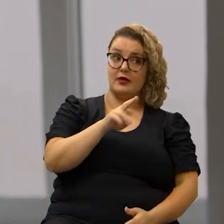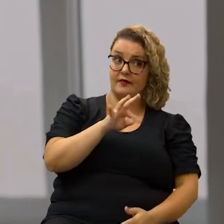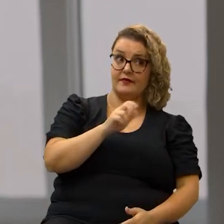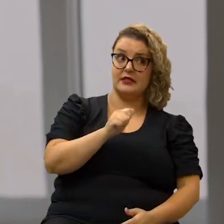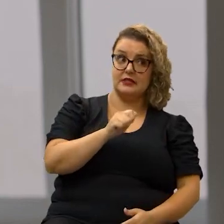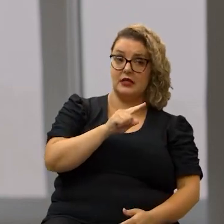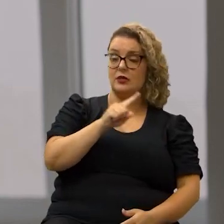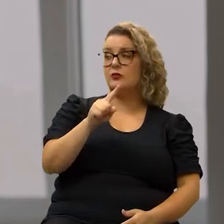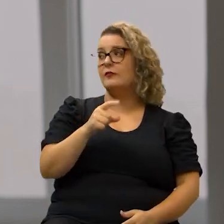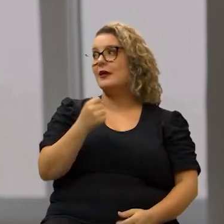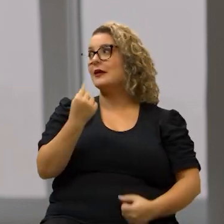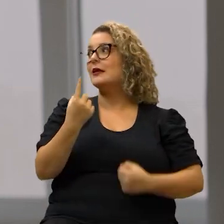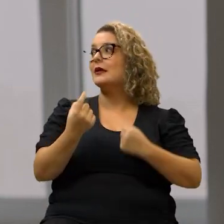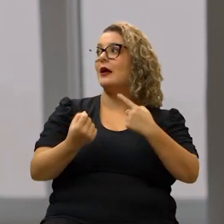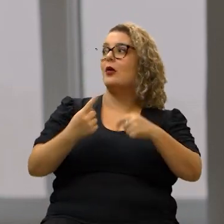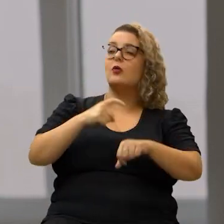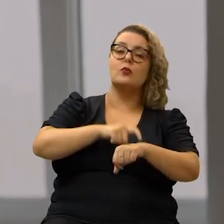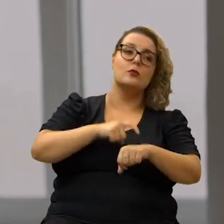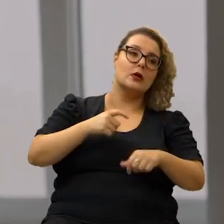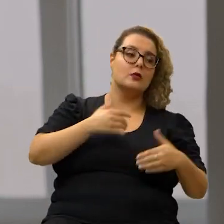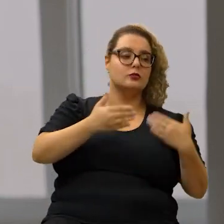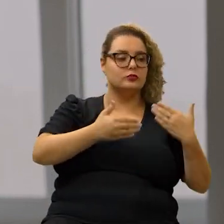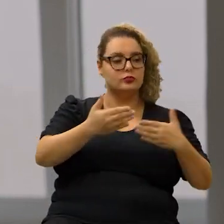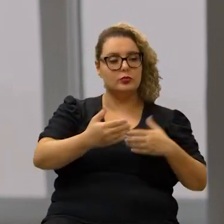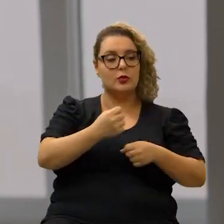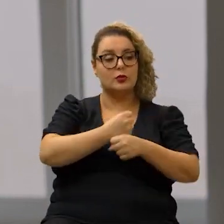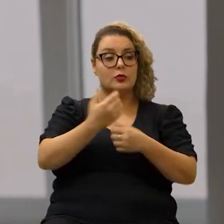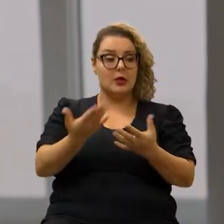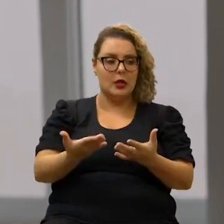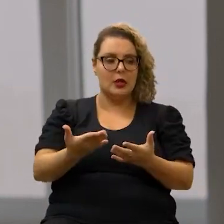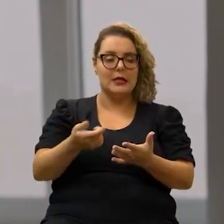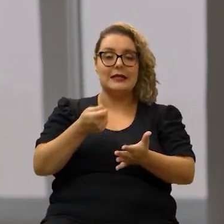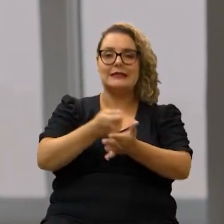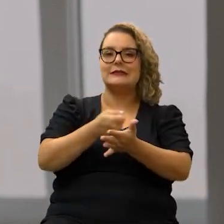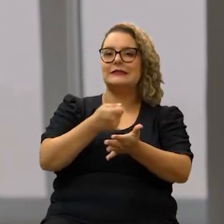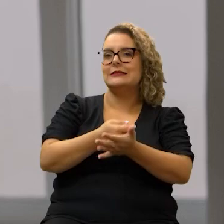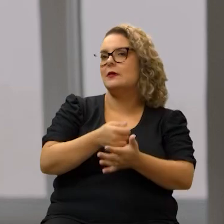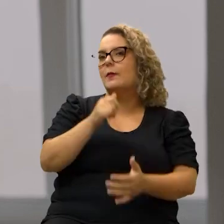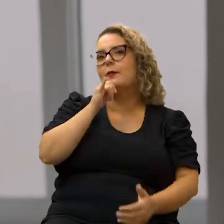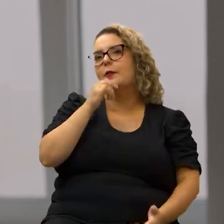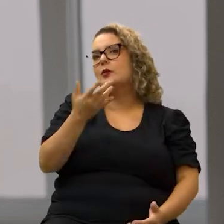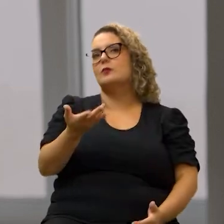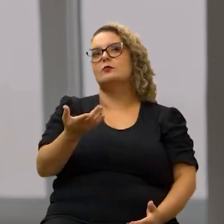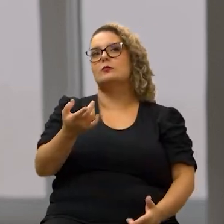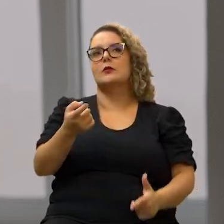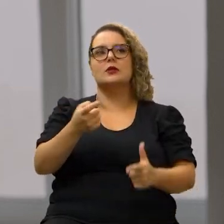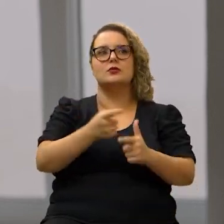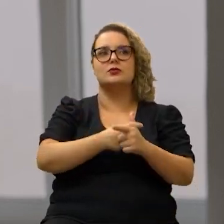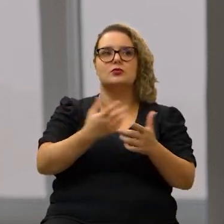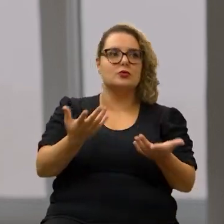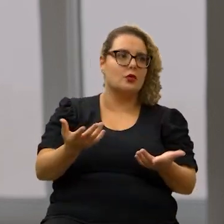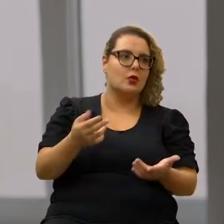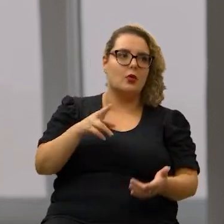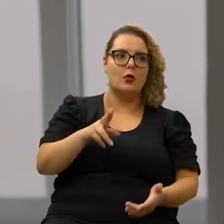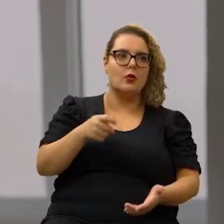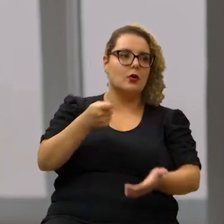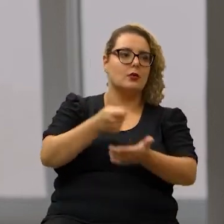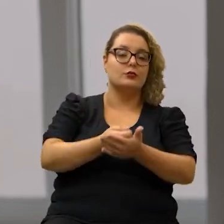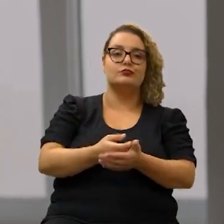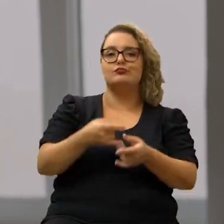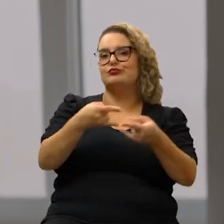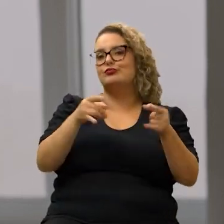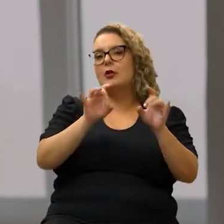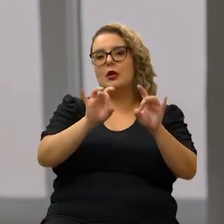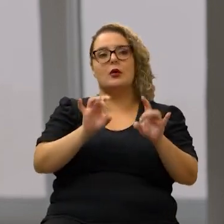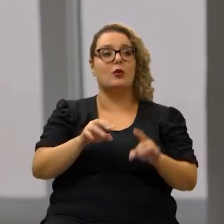à vista não vai em algum momento ao longo do ano exigir da pessoa, por exemplo, dívida ou por exemplo, exigir da